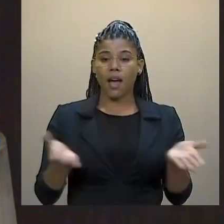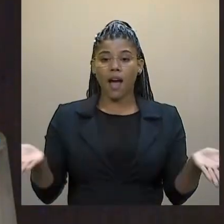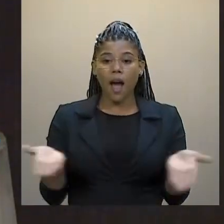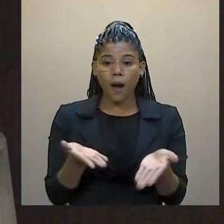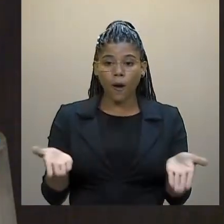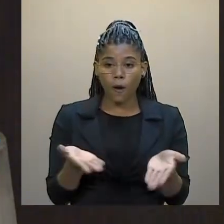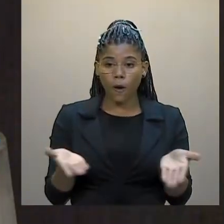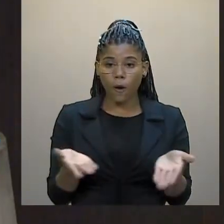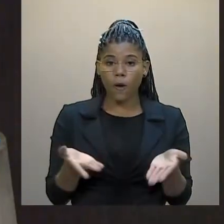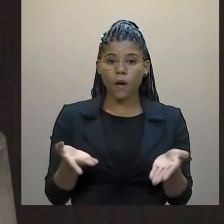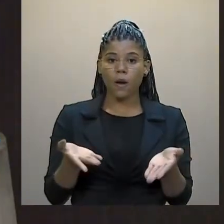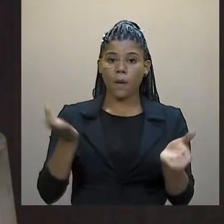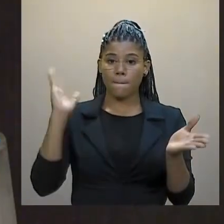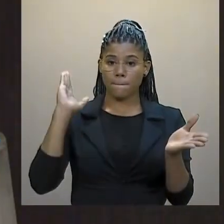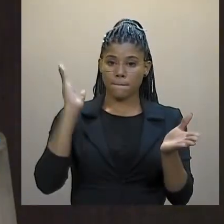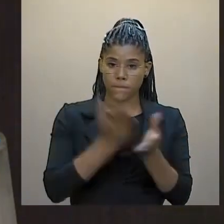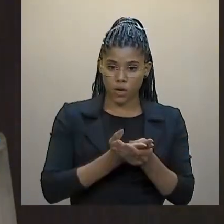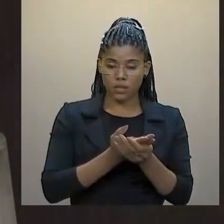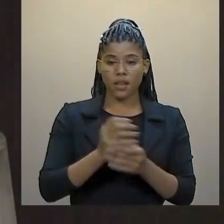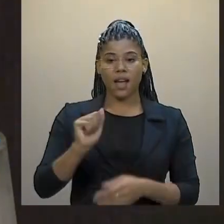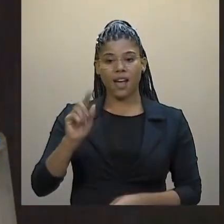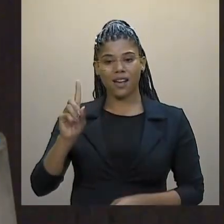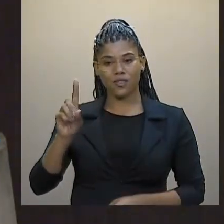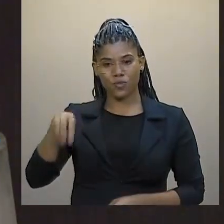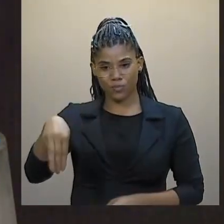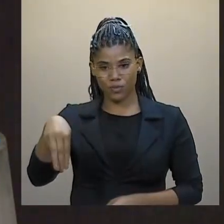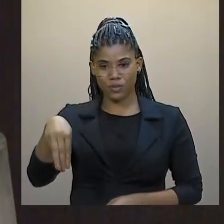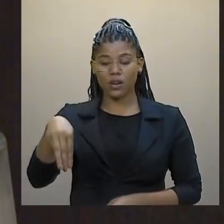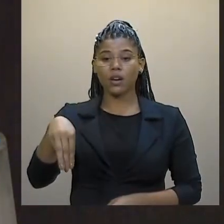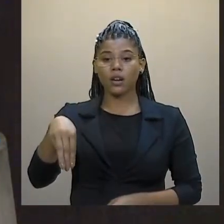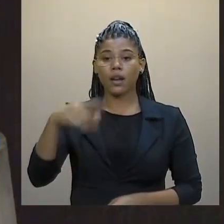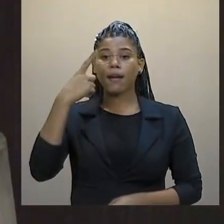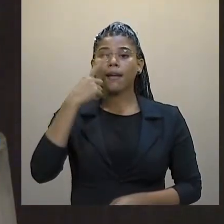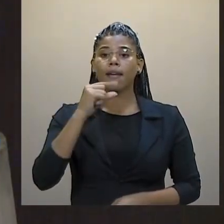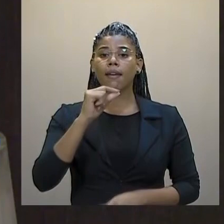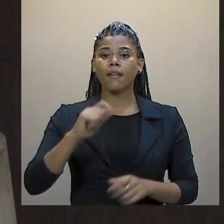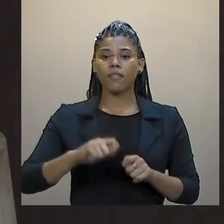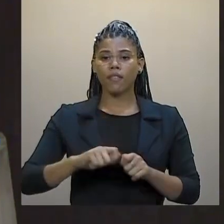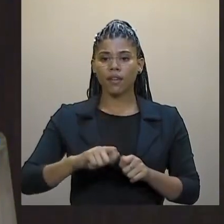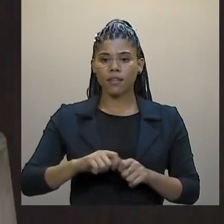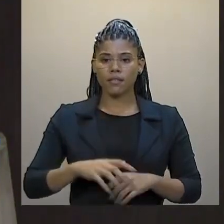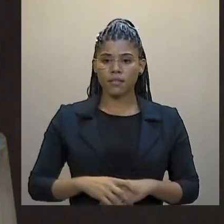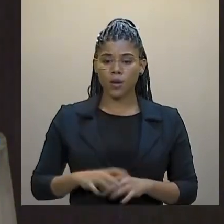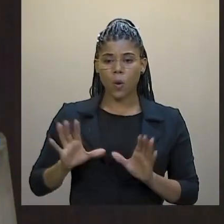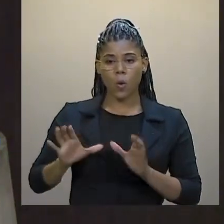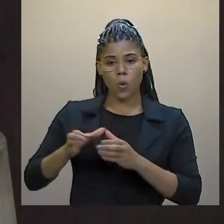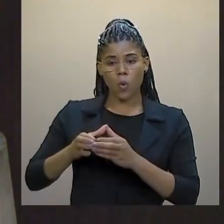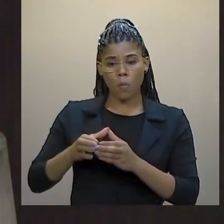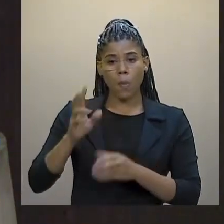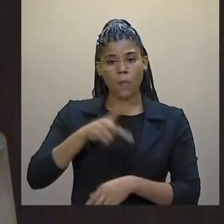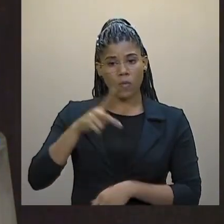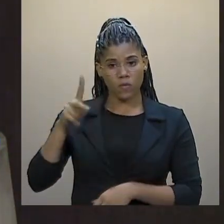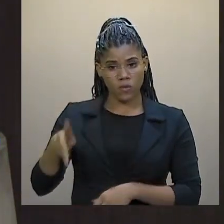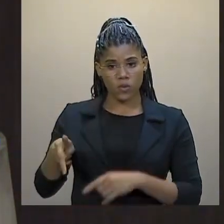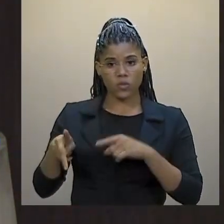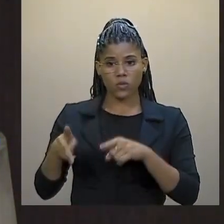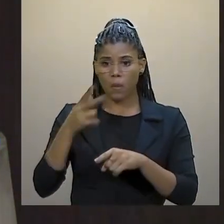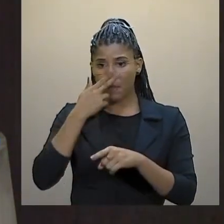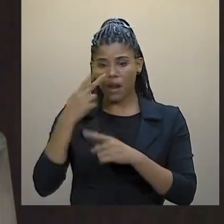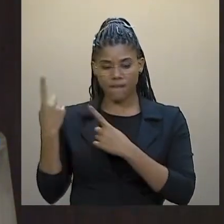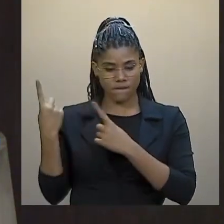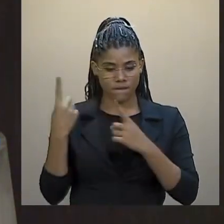processos administrativos movidos por seus pares em clara, em